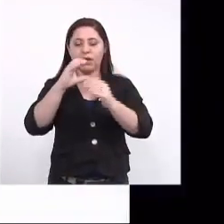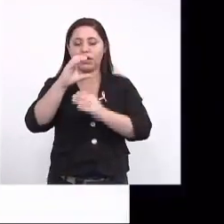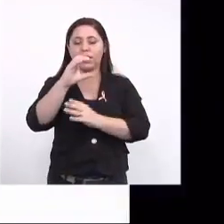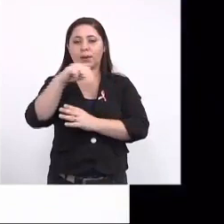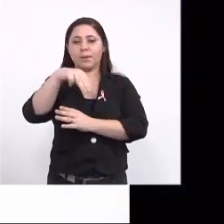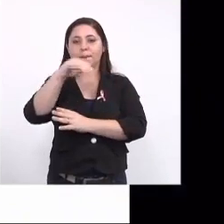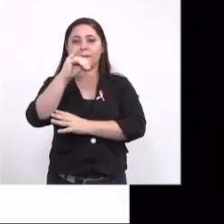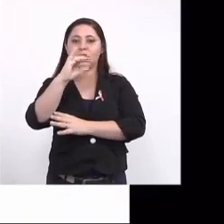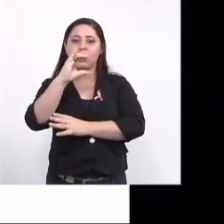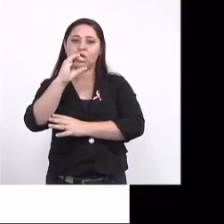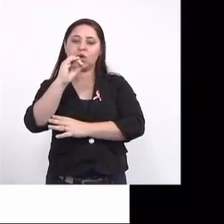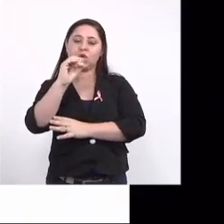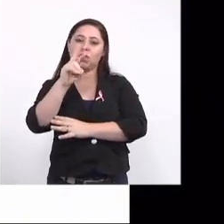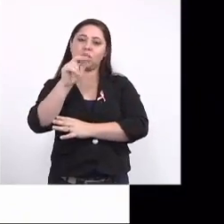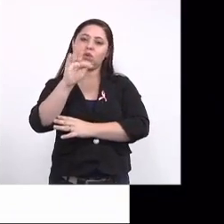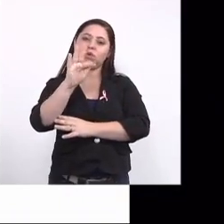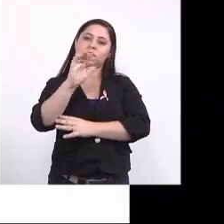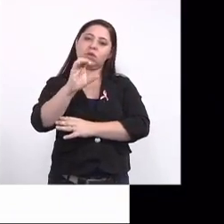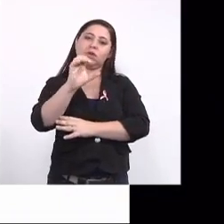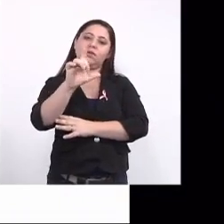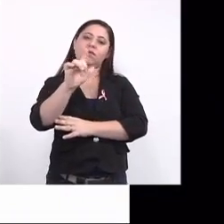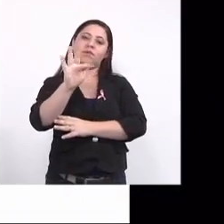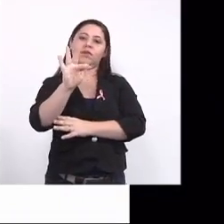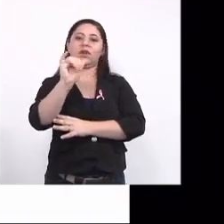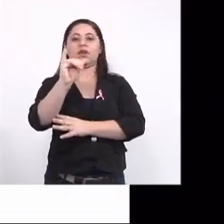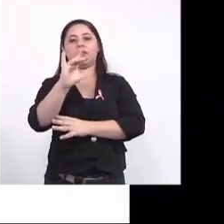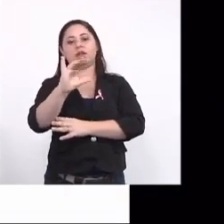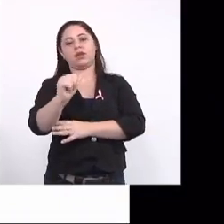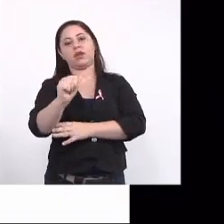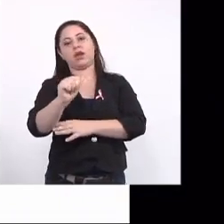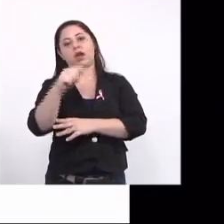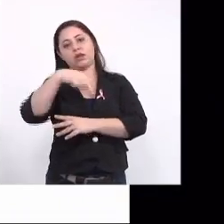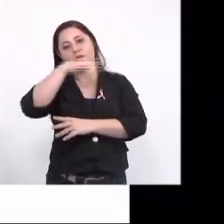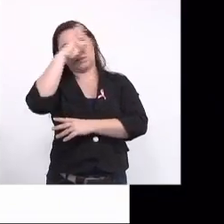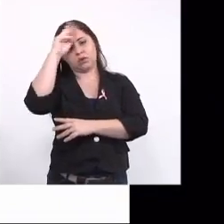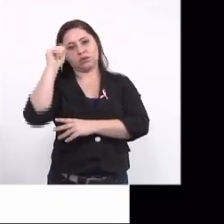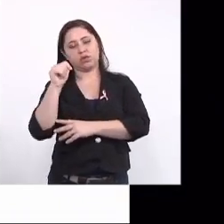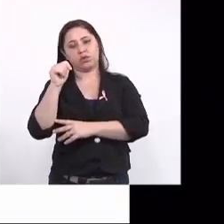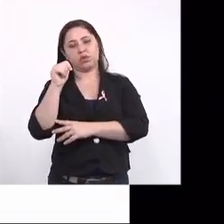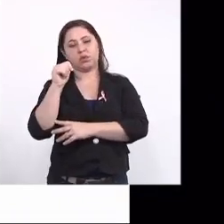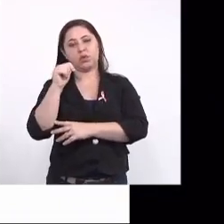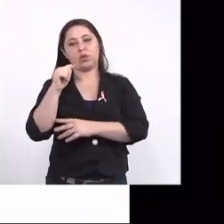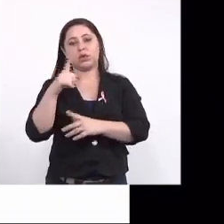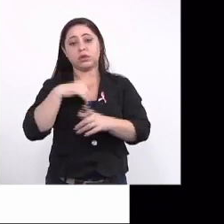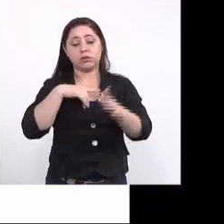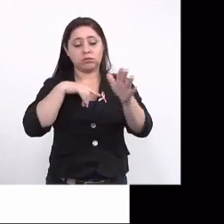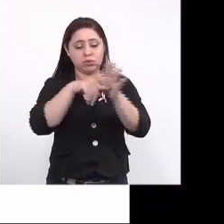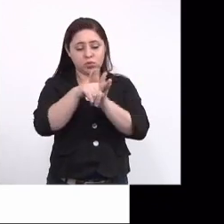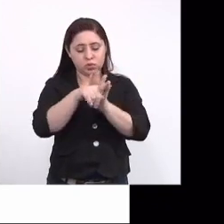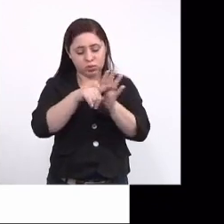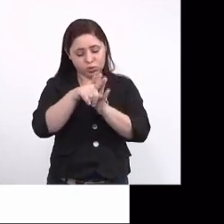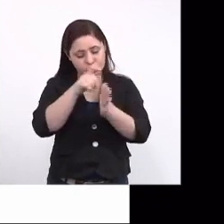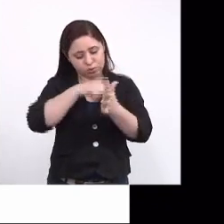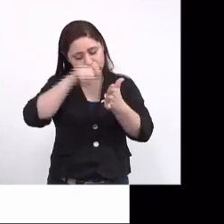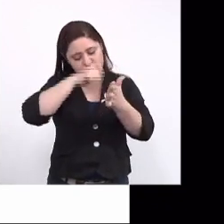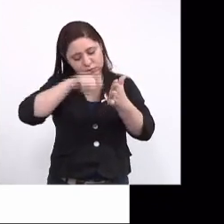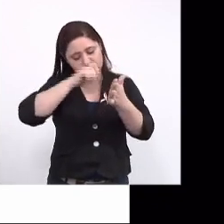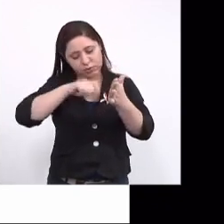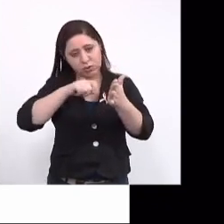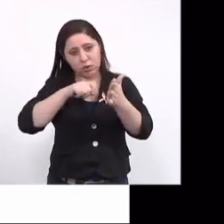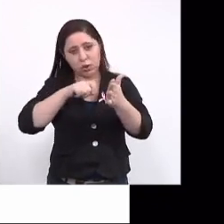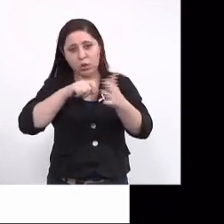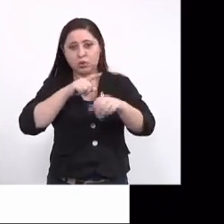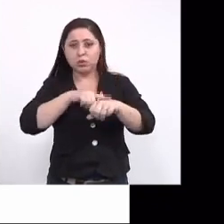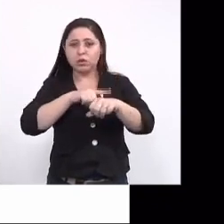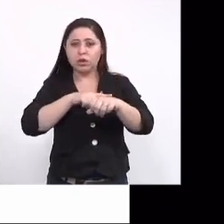aqui em Mato Grosso do Sul. Então, como objetivo específico, a gente buscou escrever a distribuição no tempo